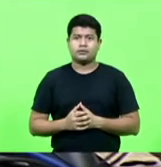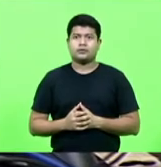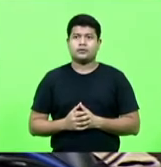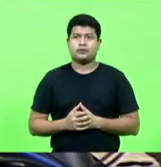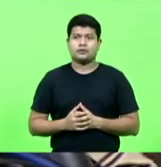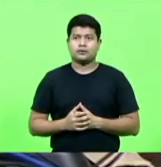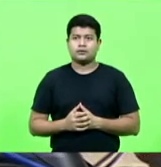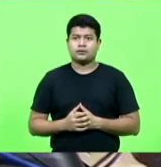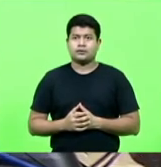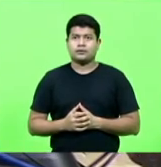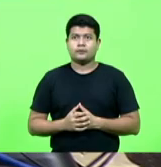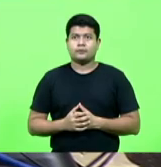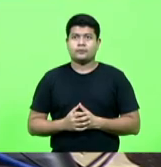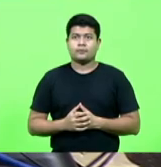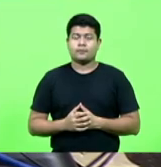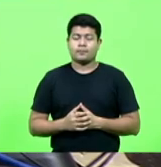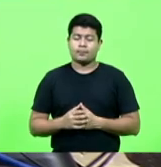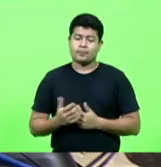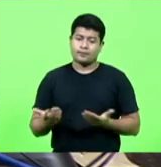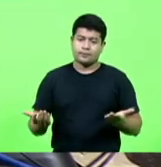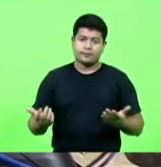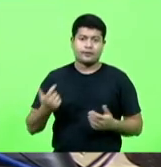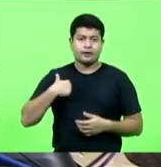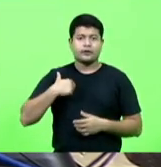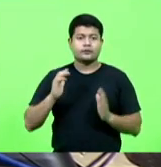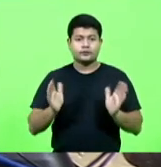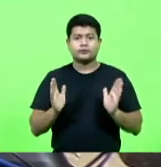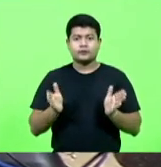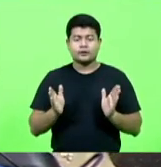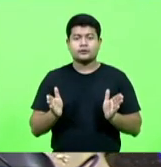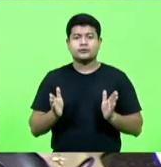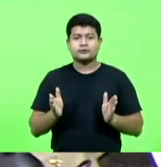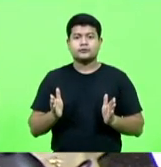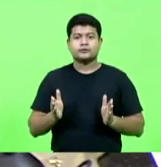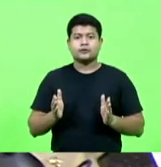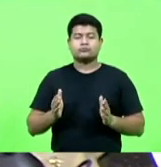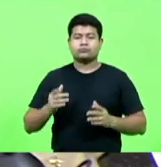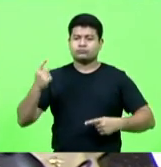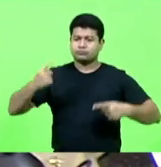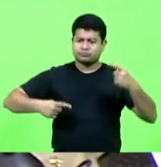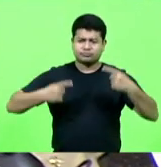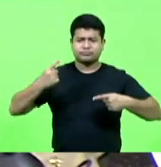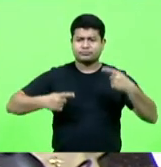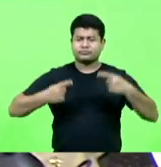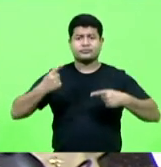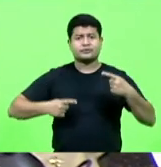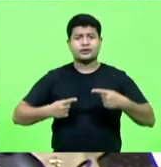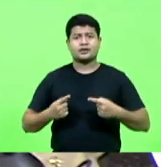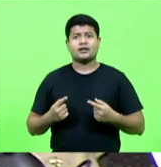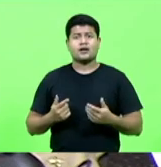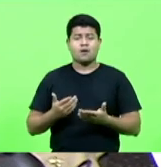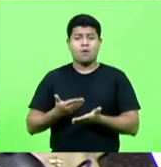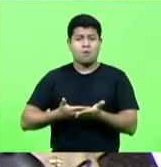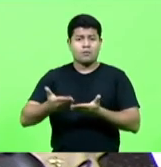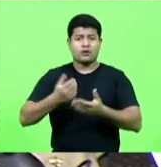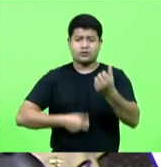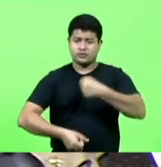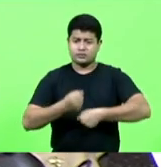Bom, eu já venho falando sobre este assunto desde o ano passado.